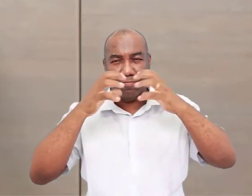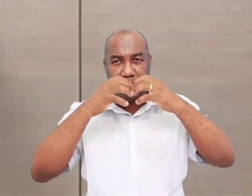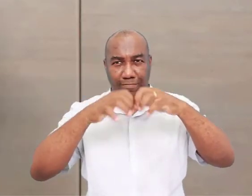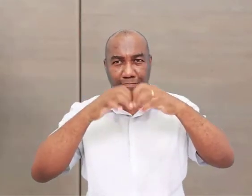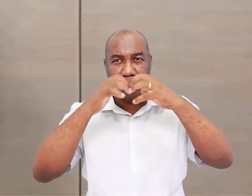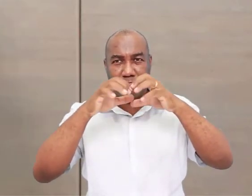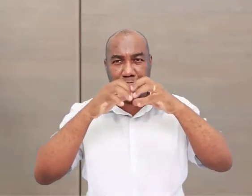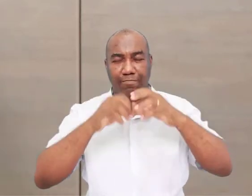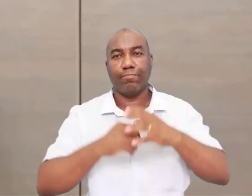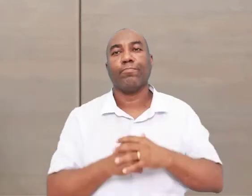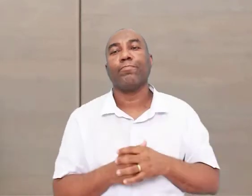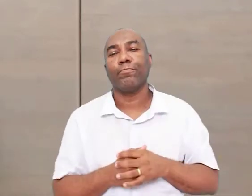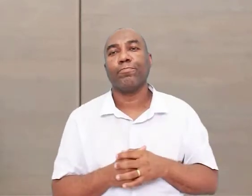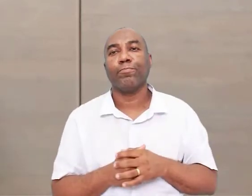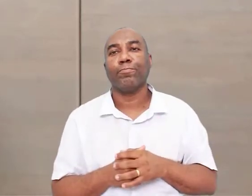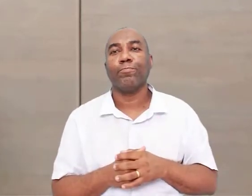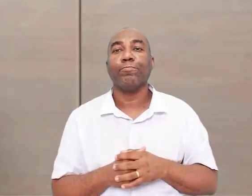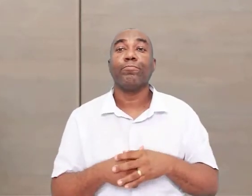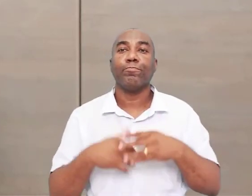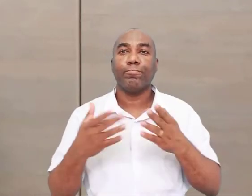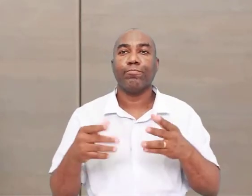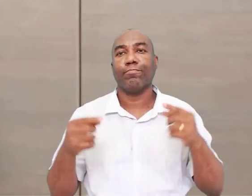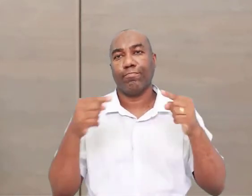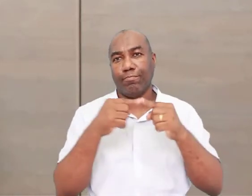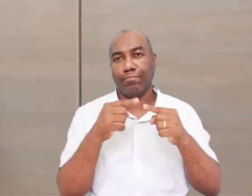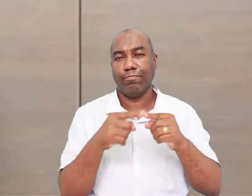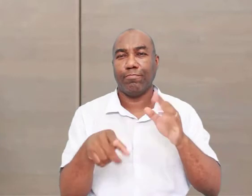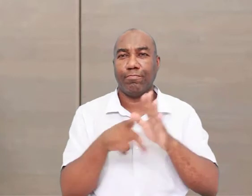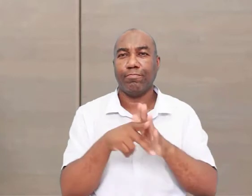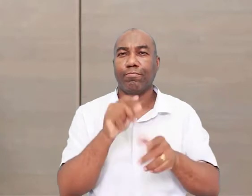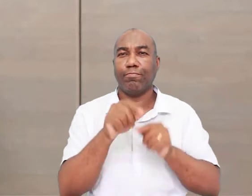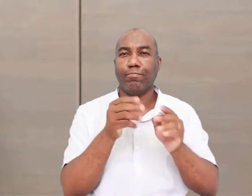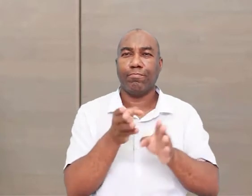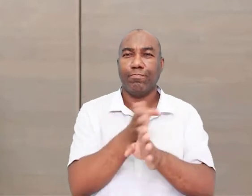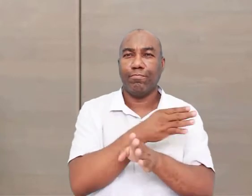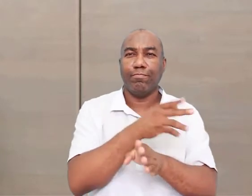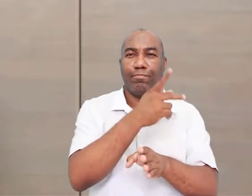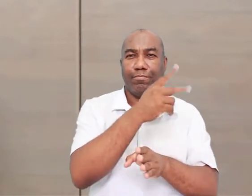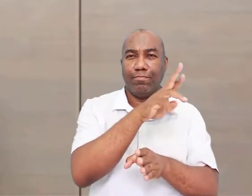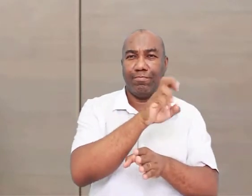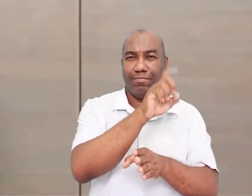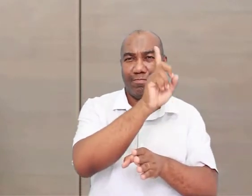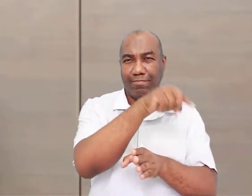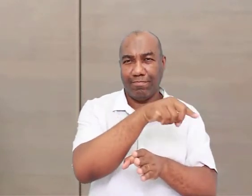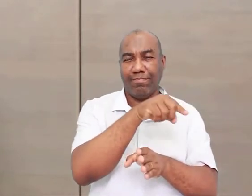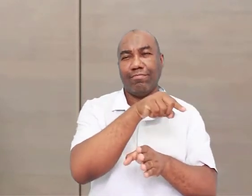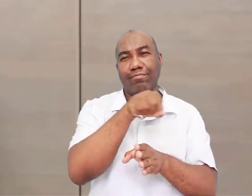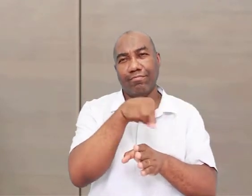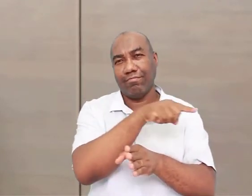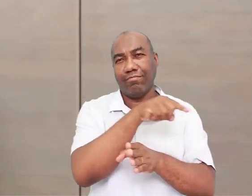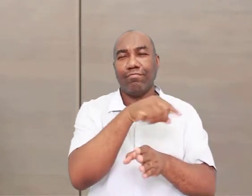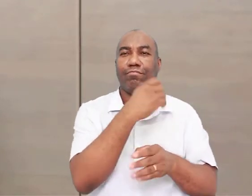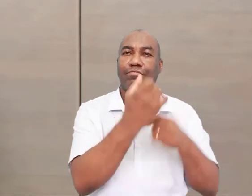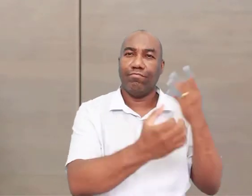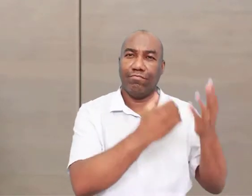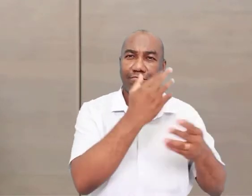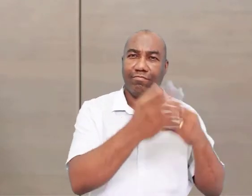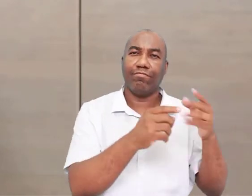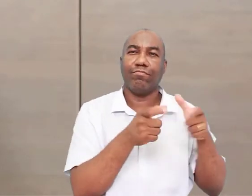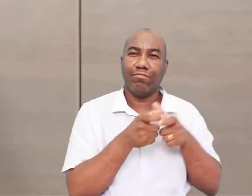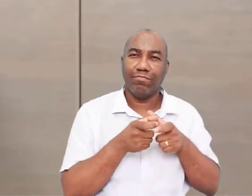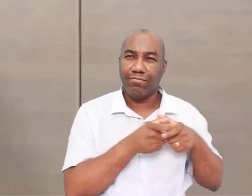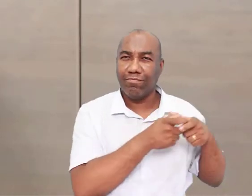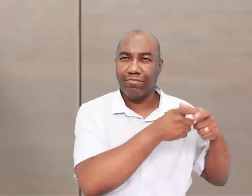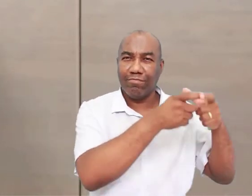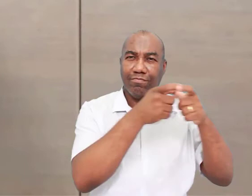transformando. Então, essas são as principais características do Paleolítico. Nomadismo, a descoberta do fogo, pequenos grupos,